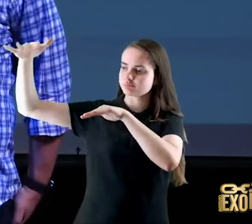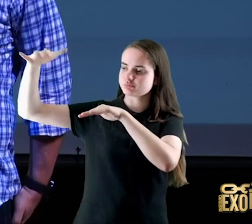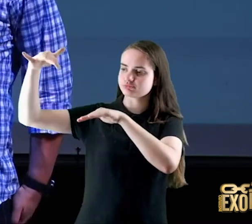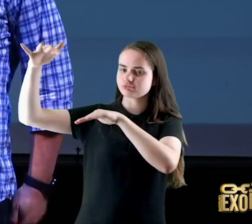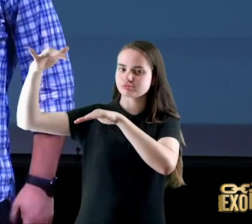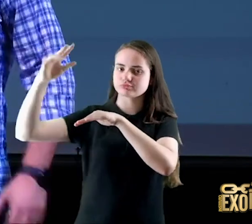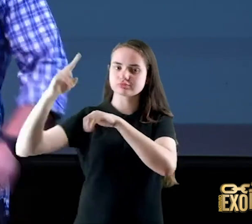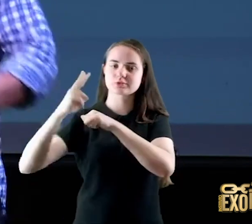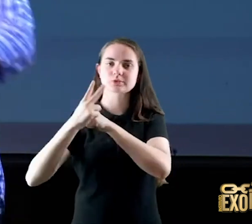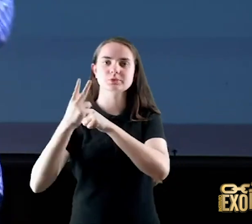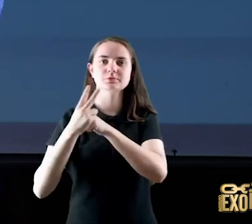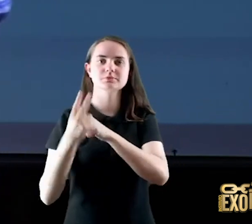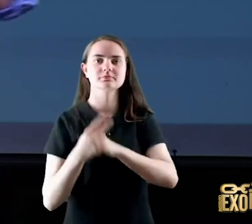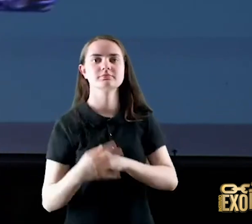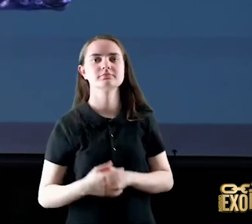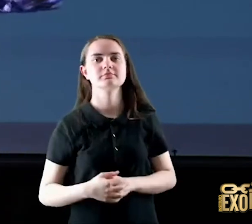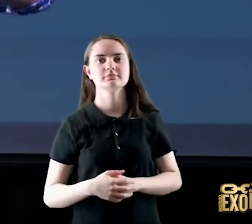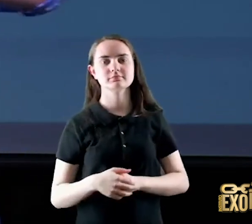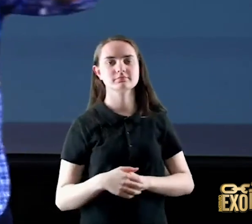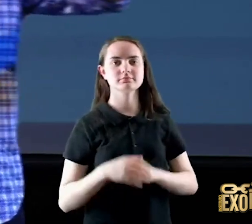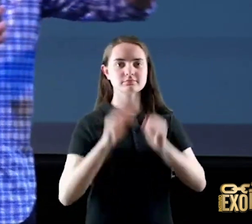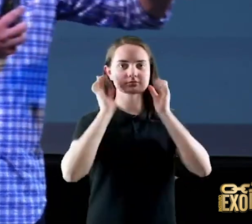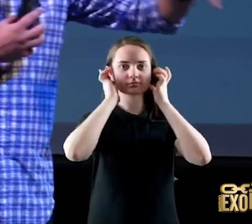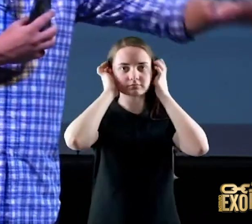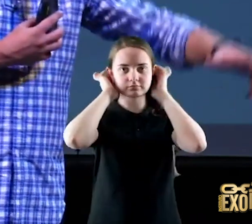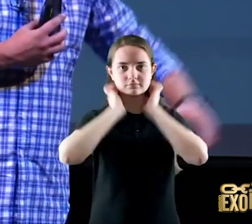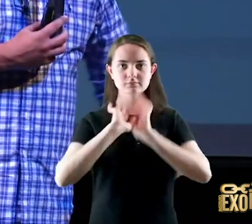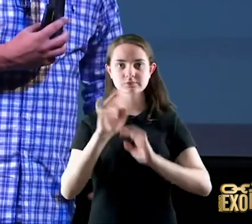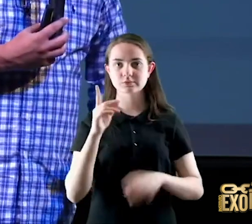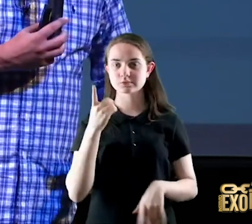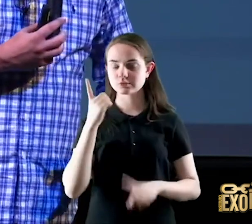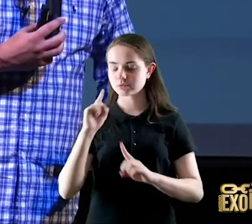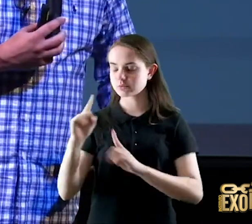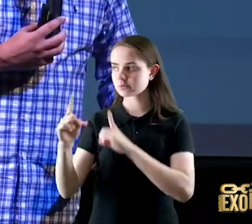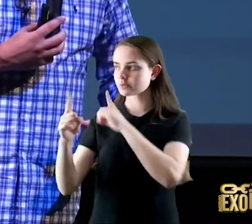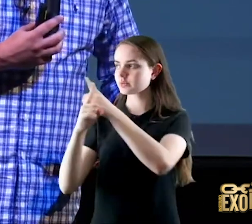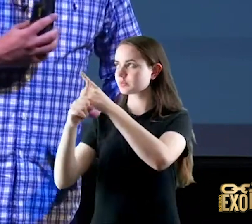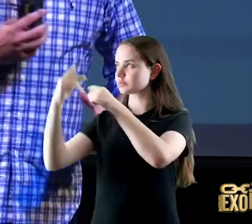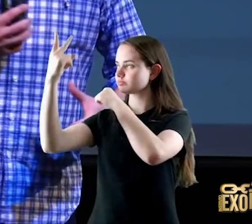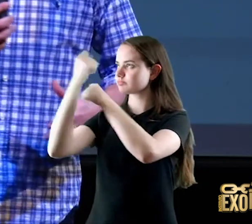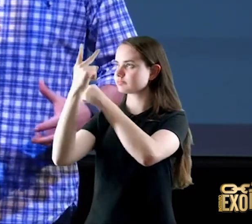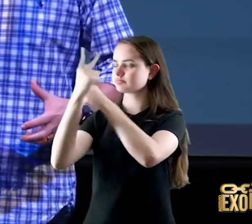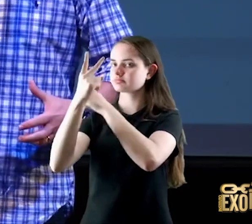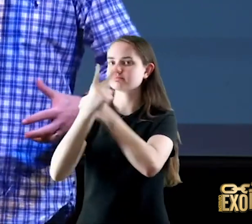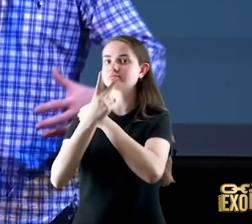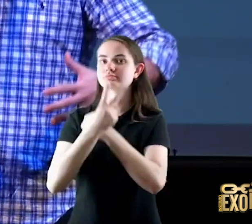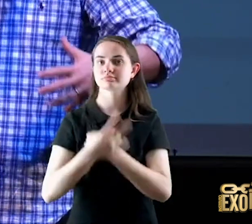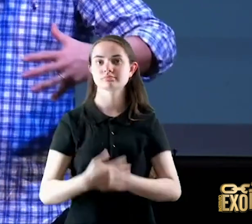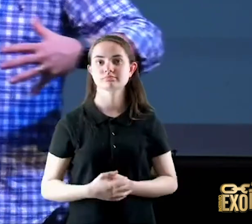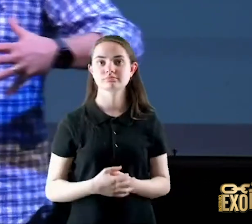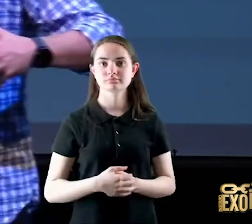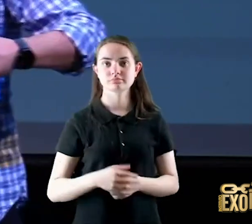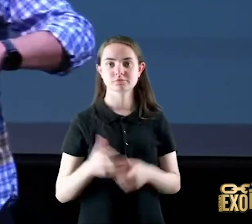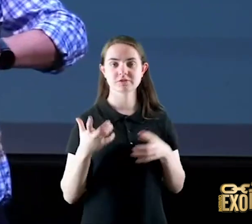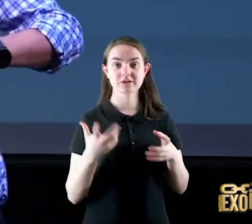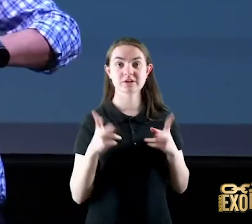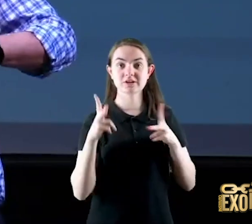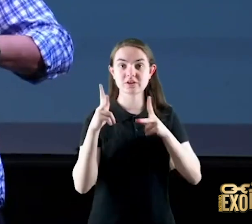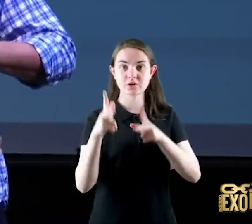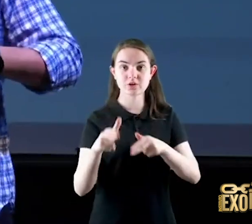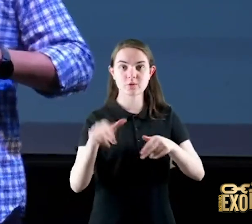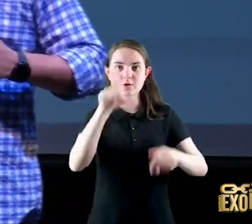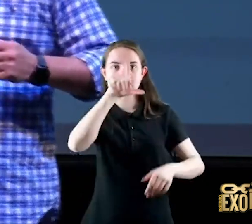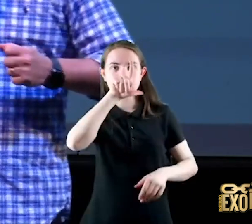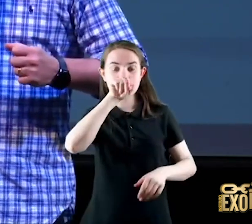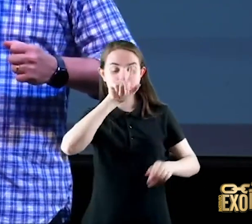debaixo das tuas asas eu encontro o abrigo eu quero te ajuntar como uma galinha junto aos